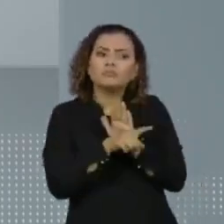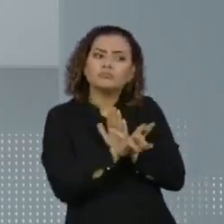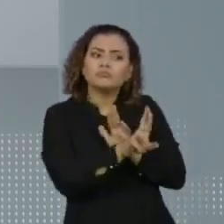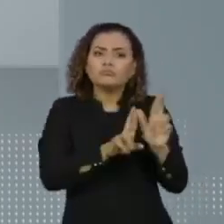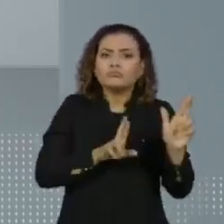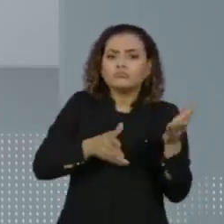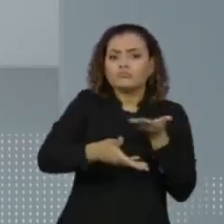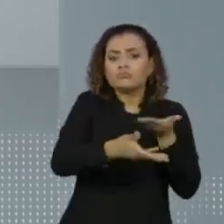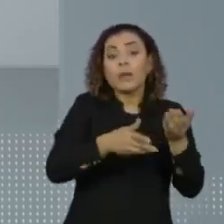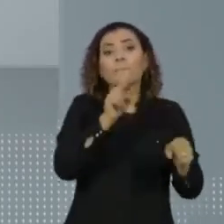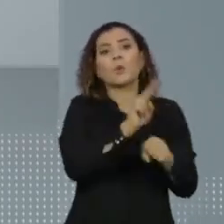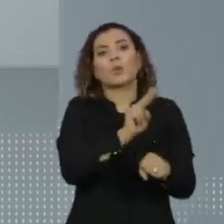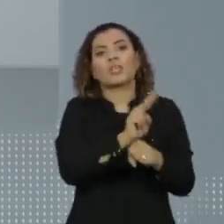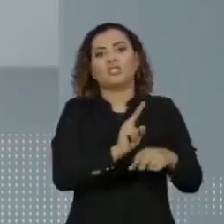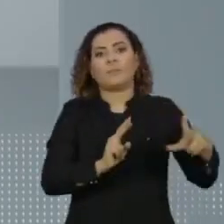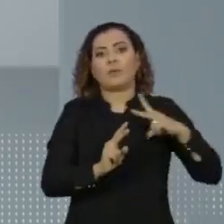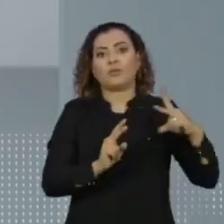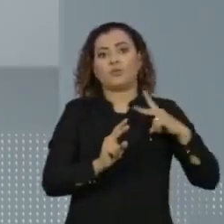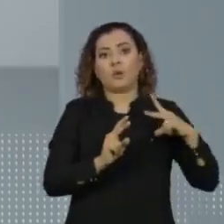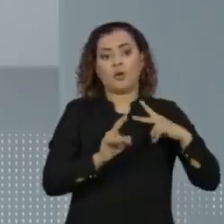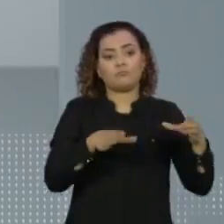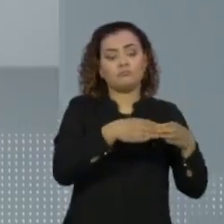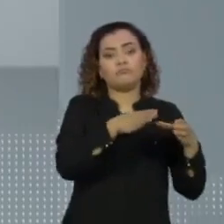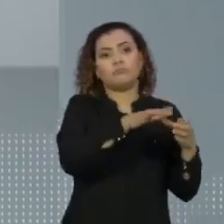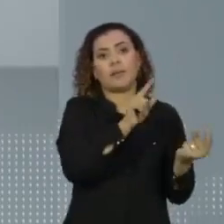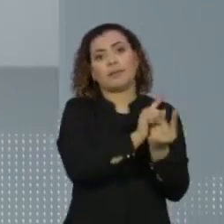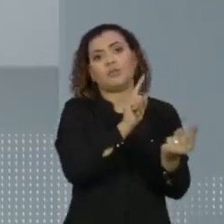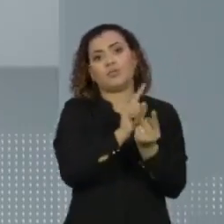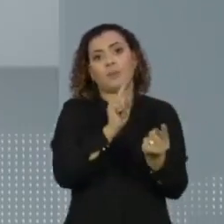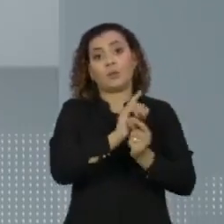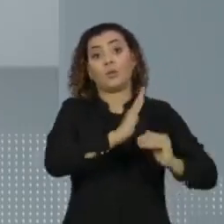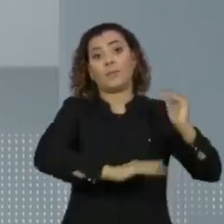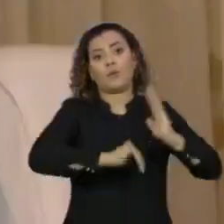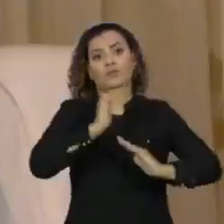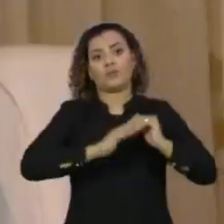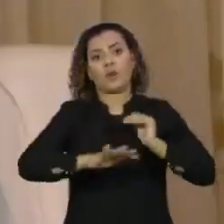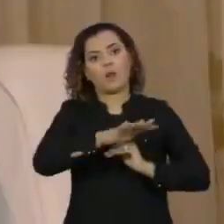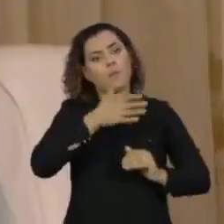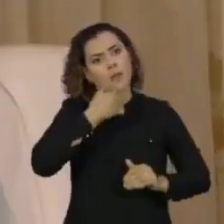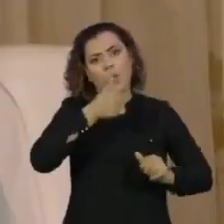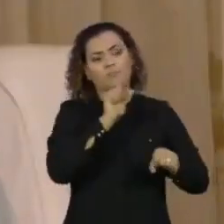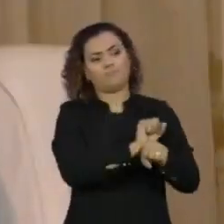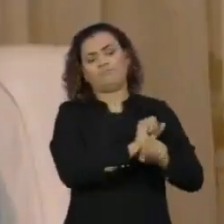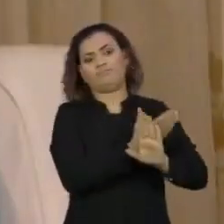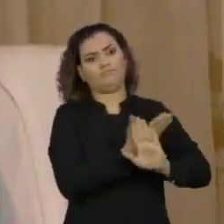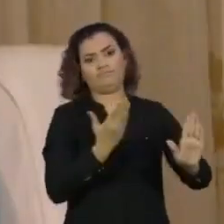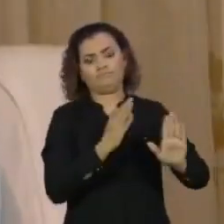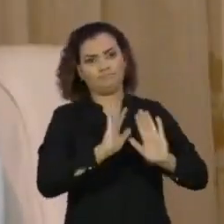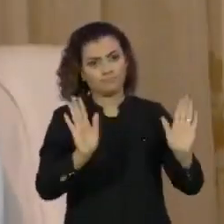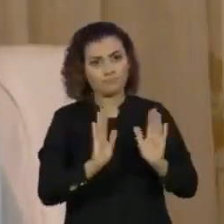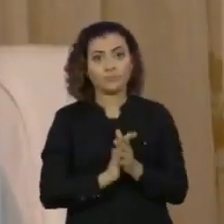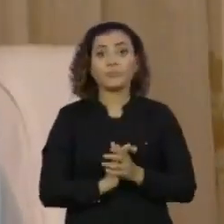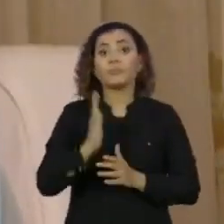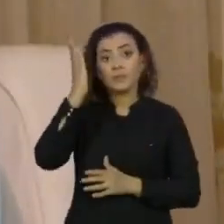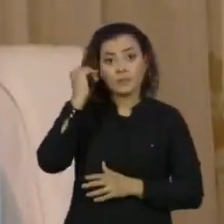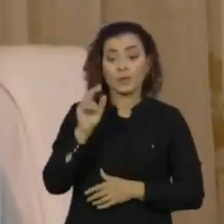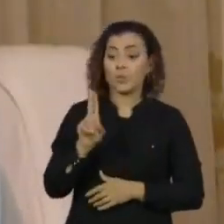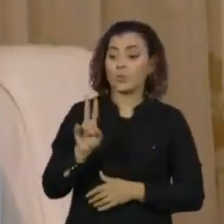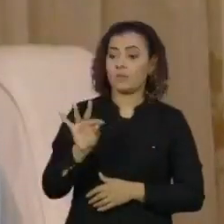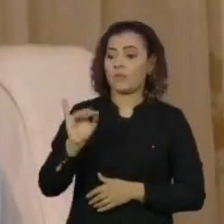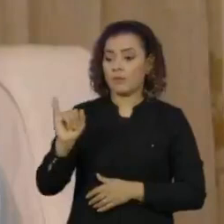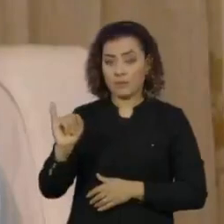quer preservar a privacidade e o sigilo de pacientes e profissionais. A gente sabe que nas UTIs os